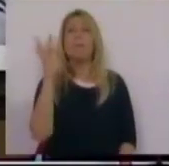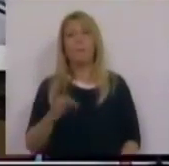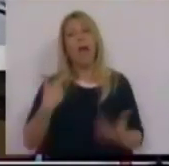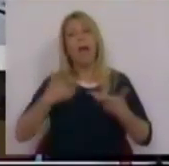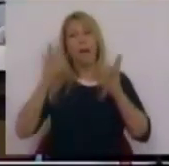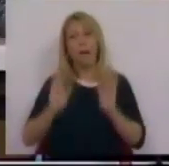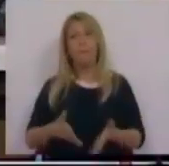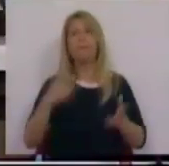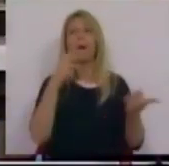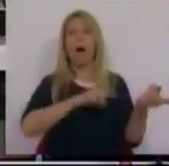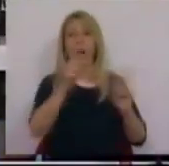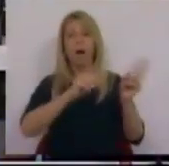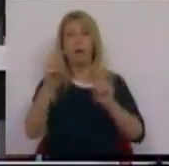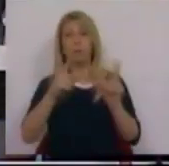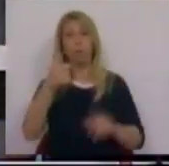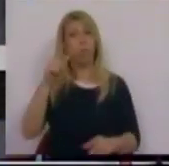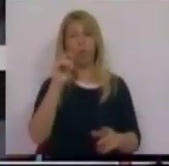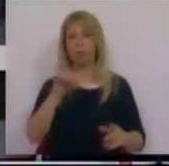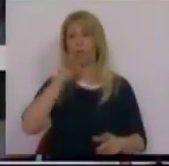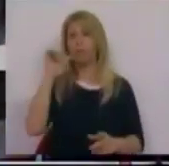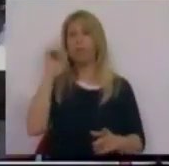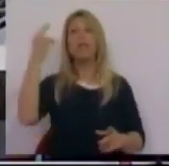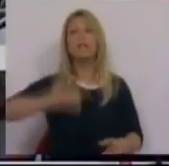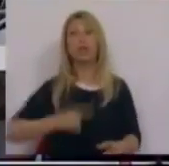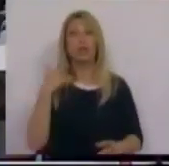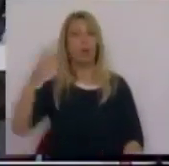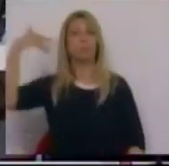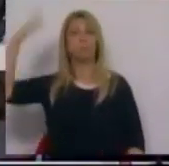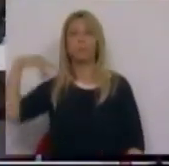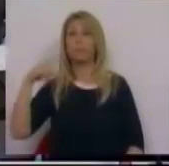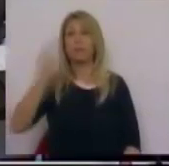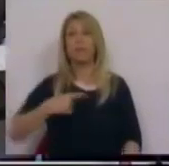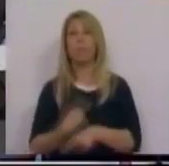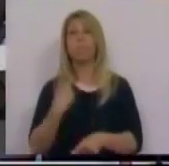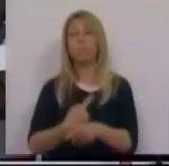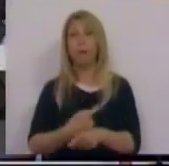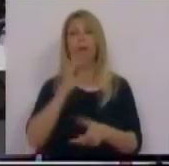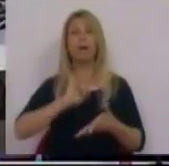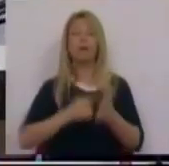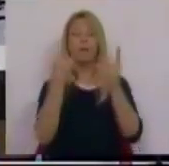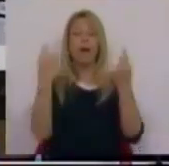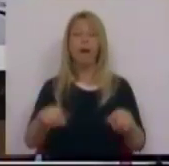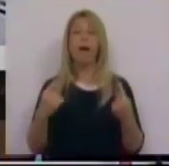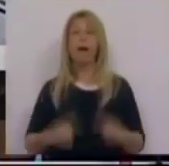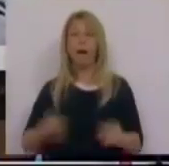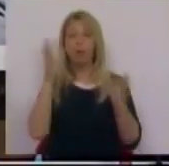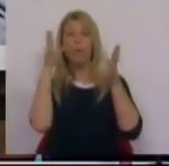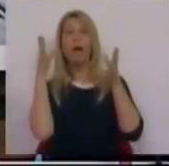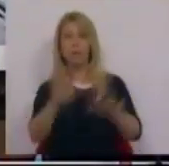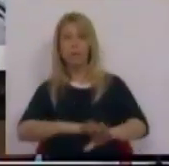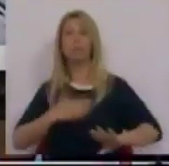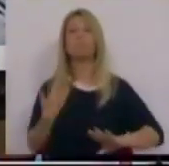alterem, isso aí o Bloco de Esquerda sempre tem exigido há muito tempo que assim seja feito, que é necessário que haja uma atenção